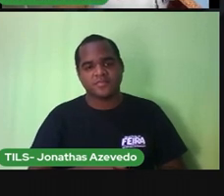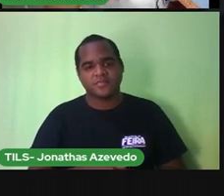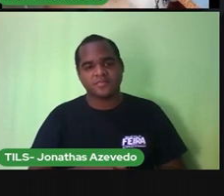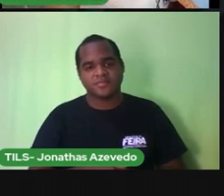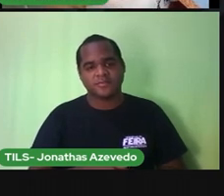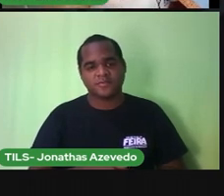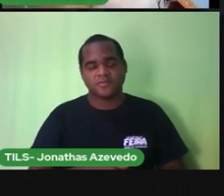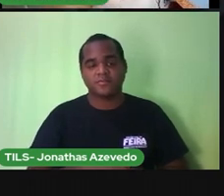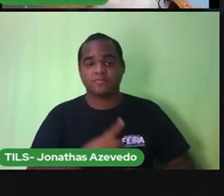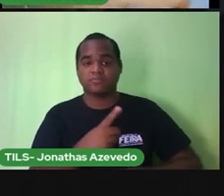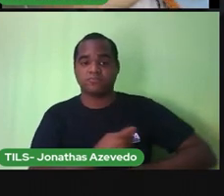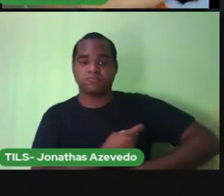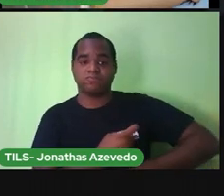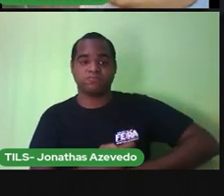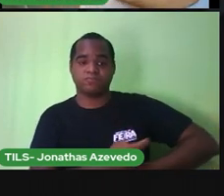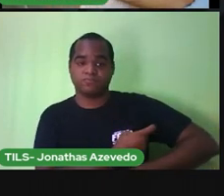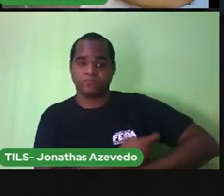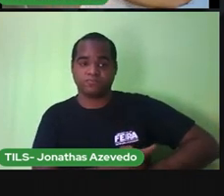Desodorante.